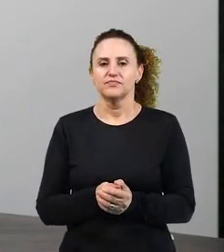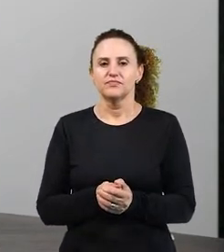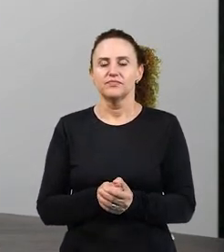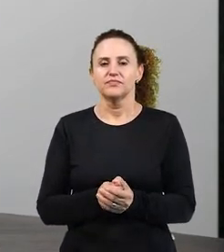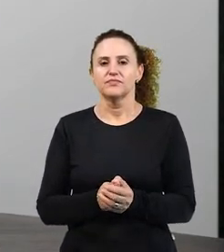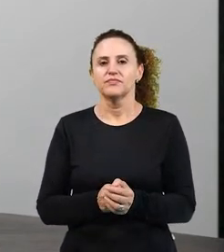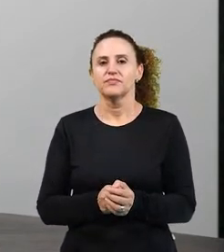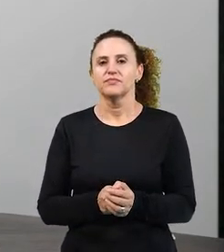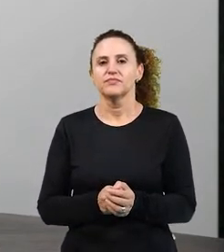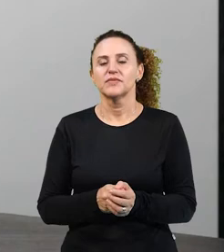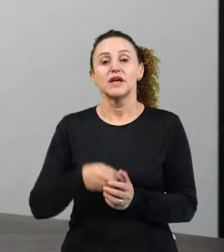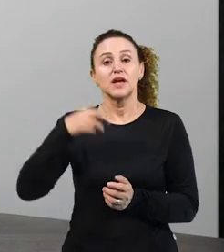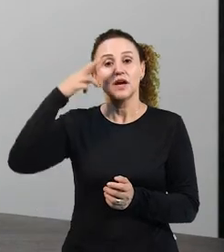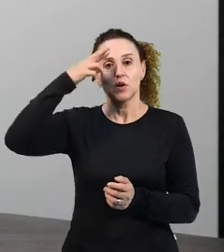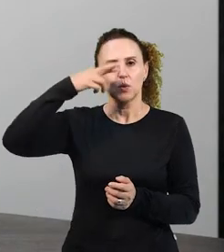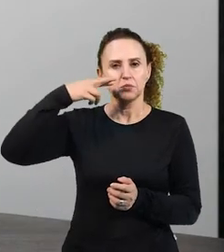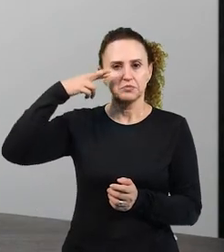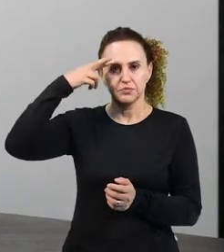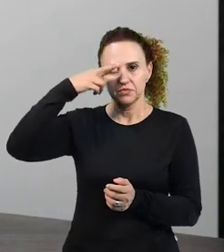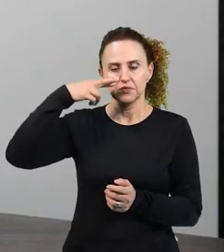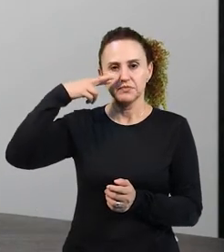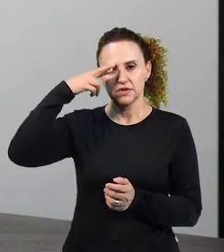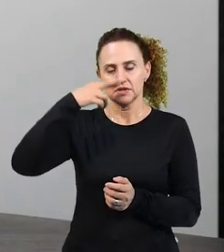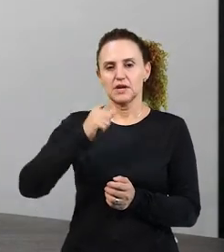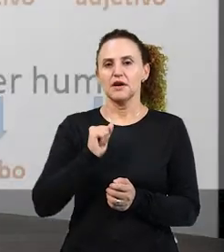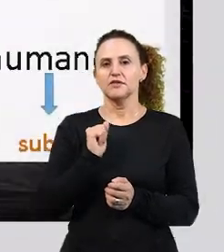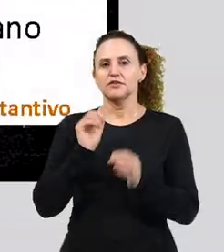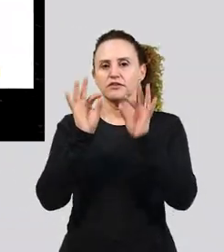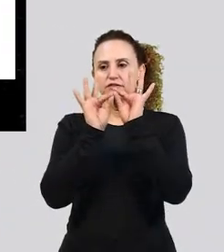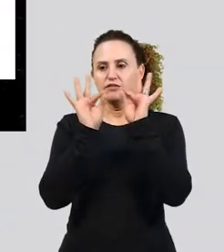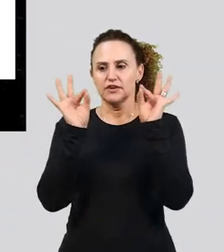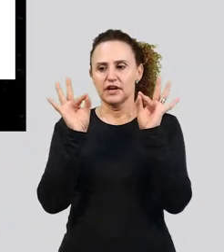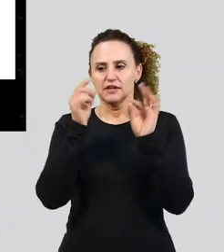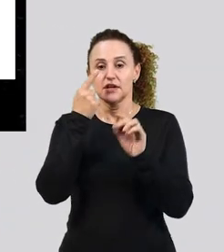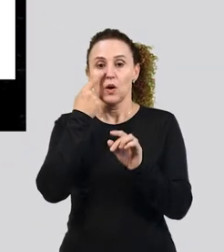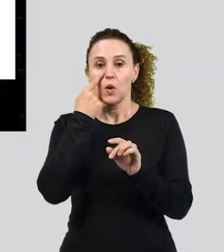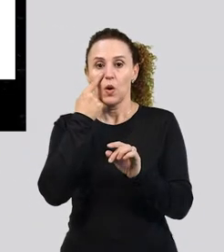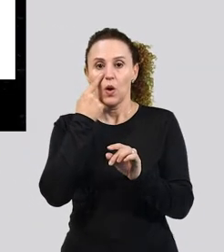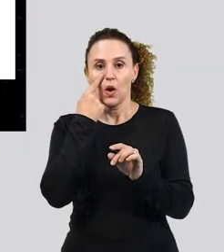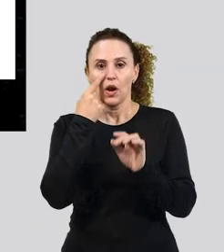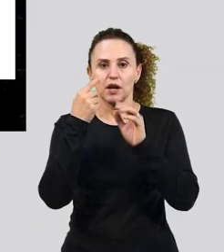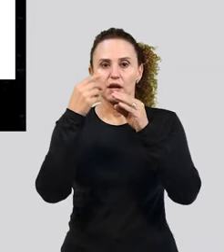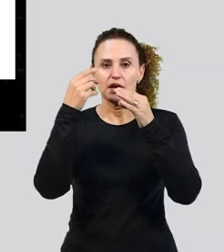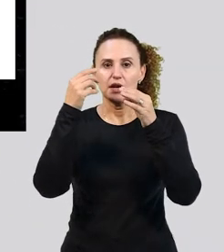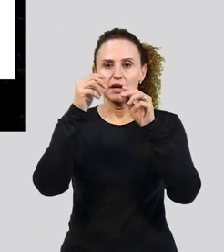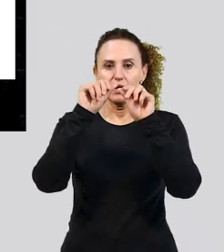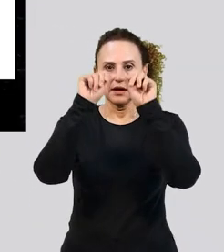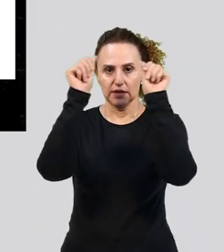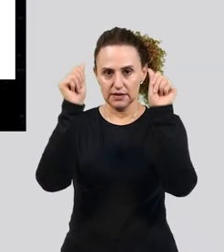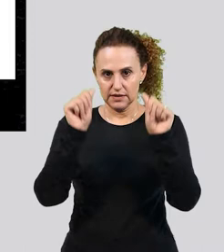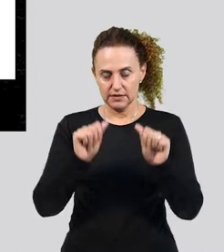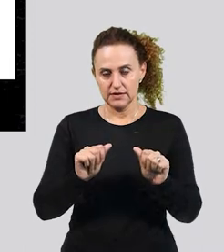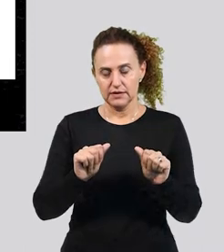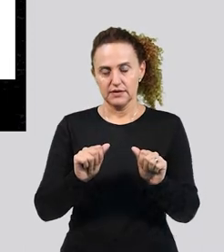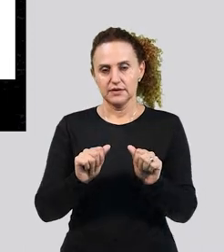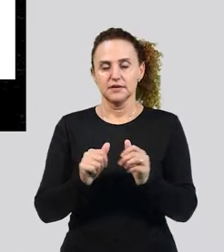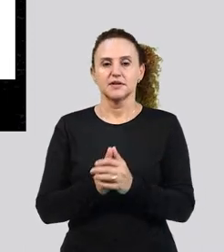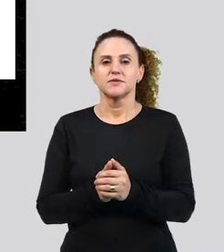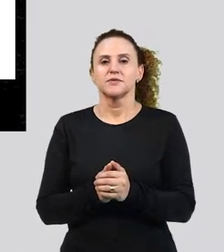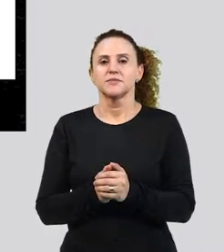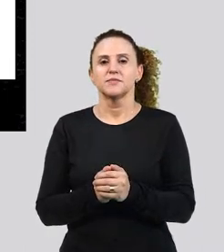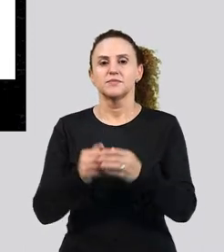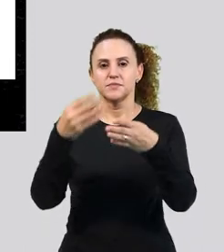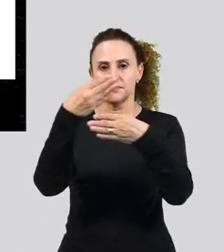tá? Observem aqui. O mundo convoca o ser humano a ser humano.